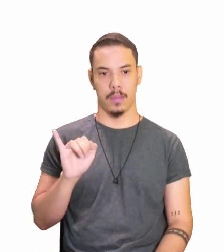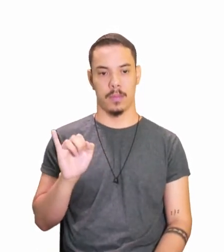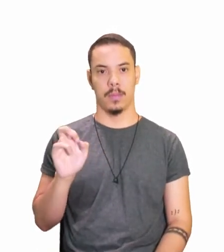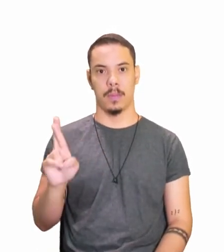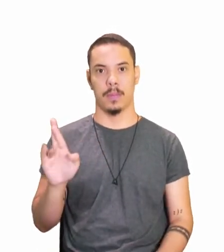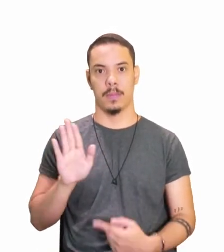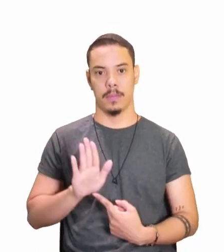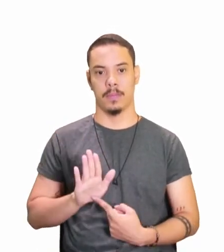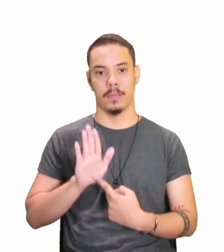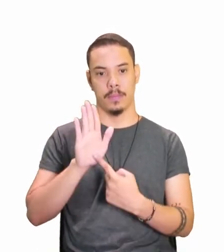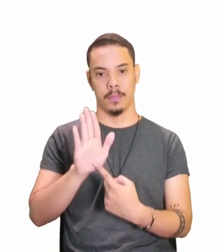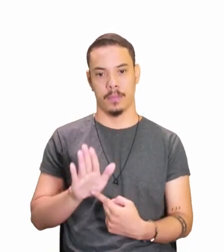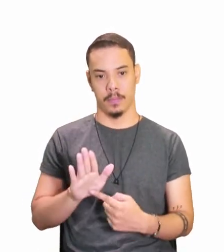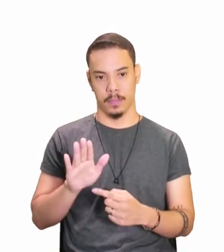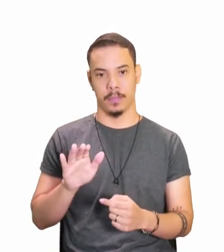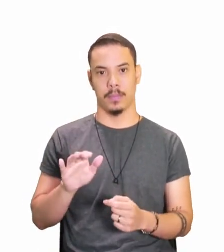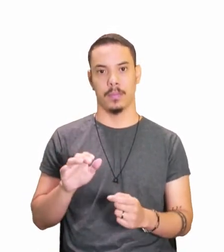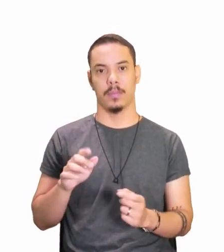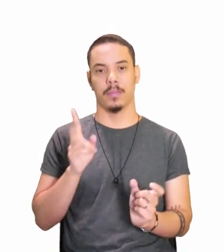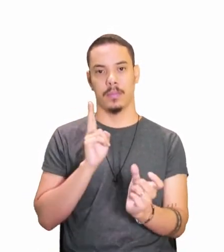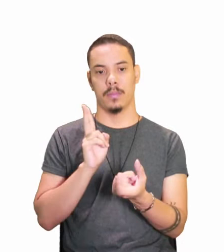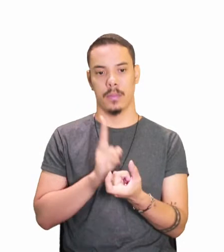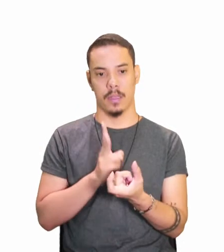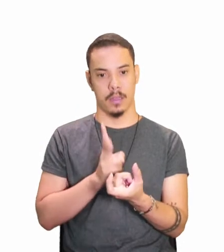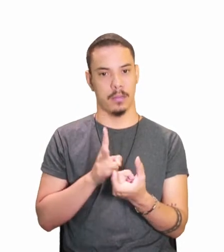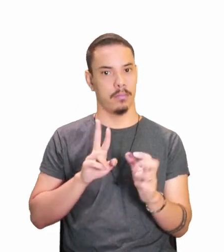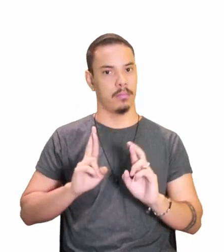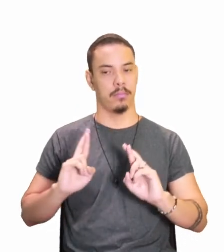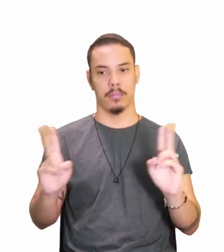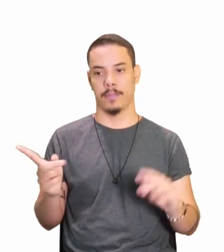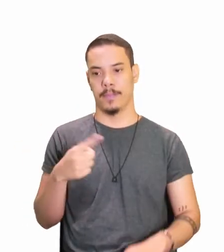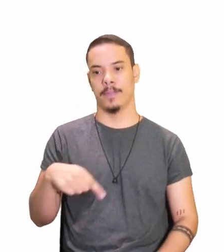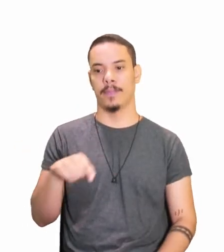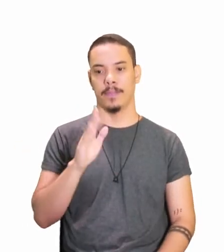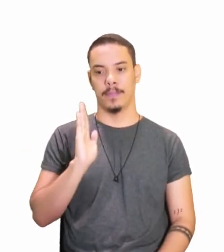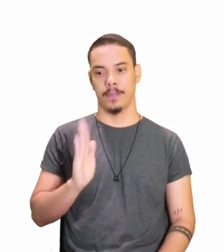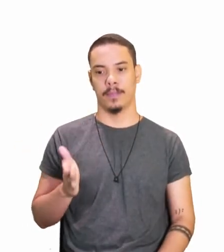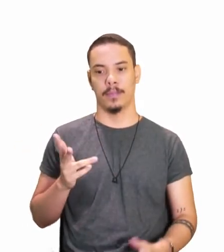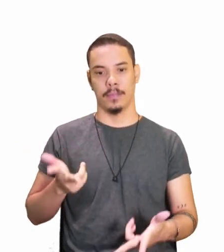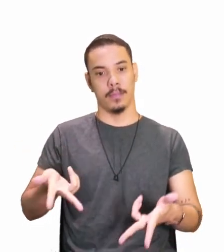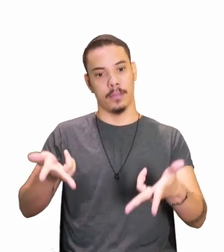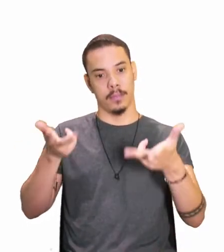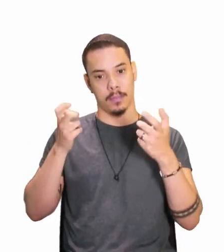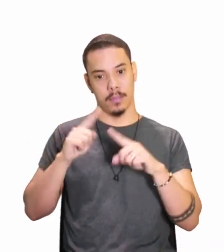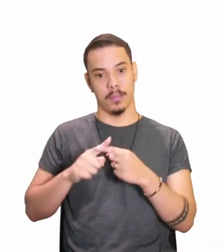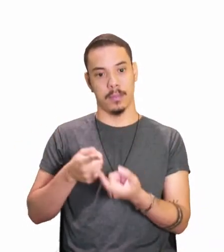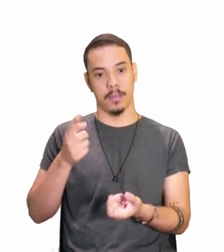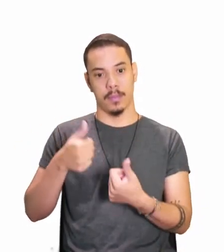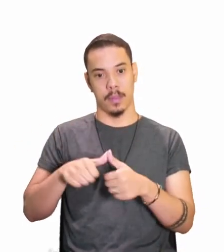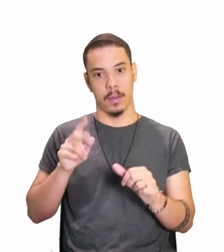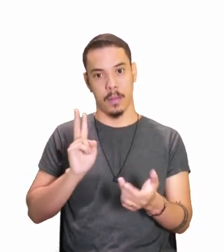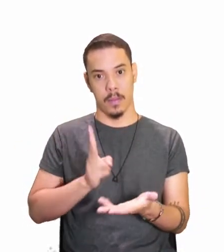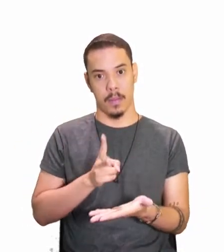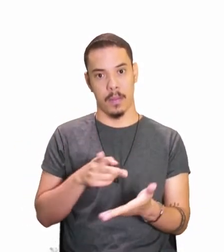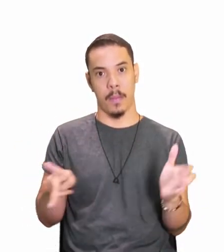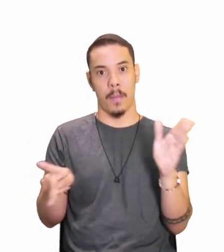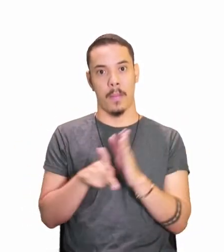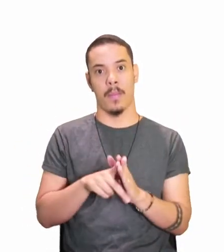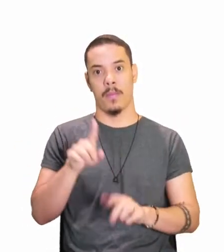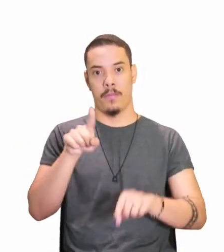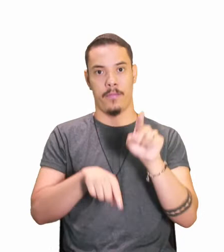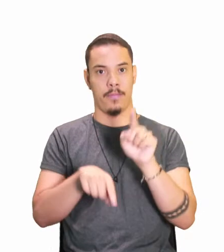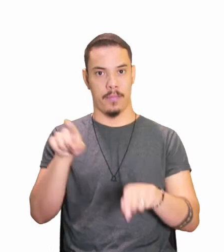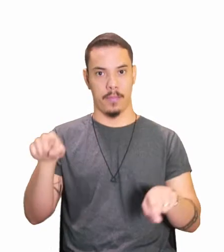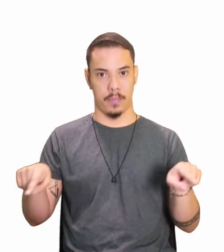apresentam radicals diferentes, como vocês já perceberam, mantendo radical invariável,